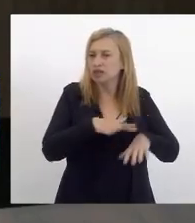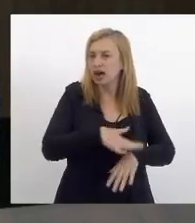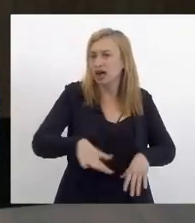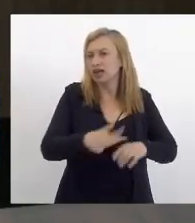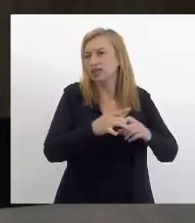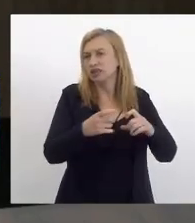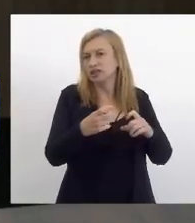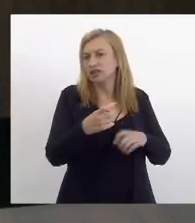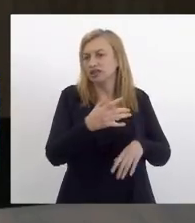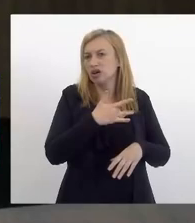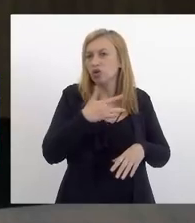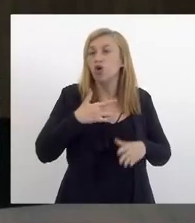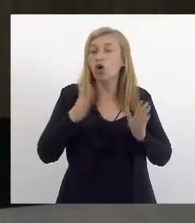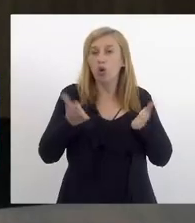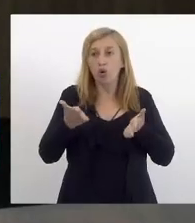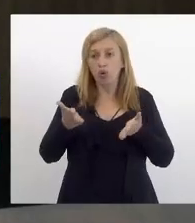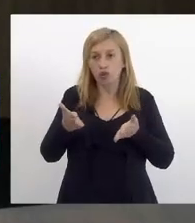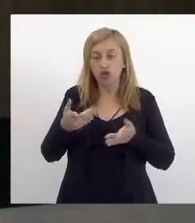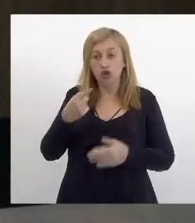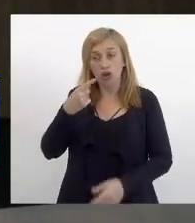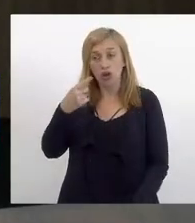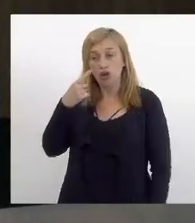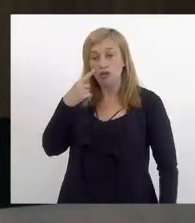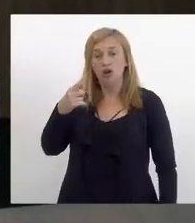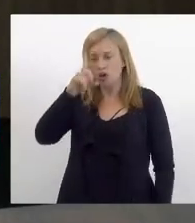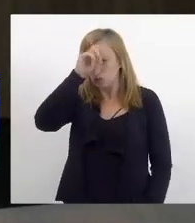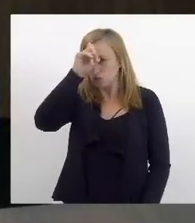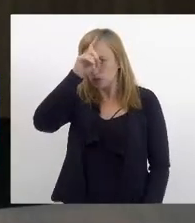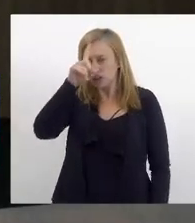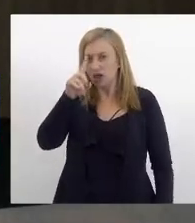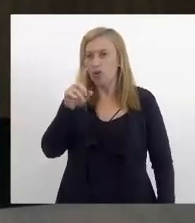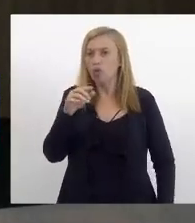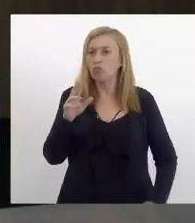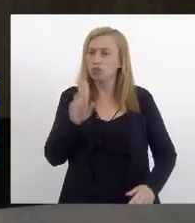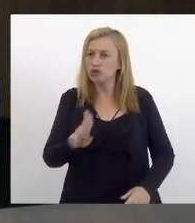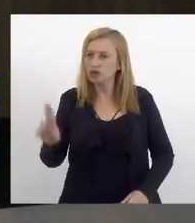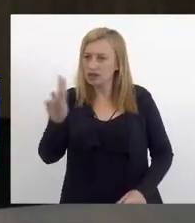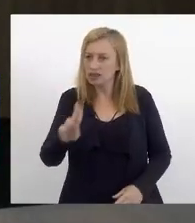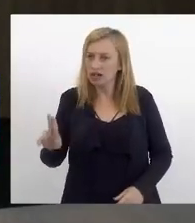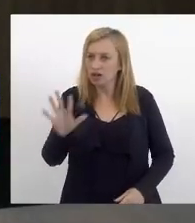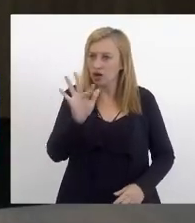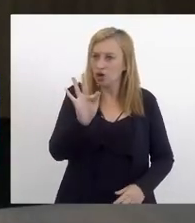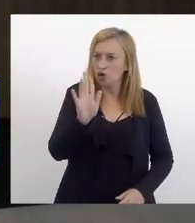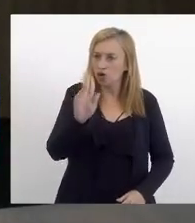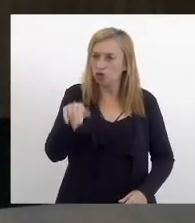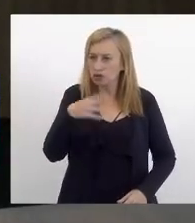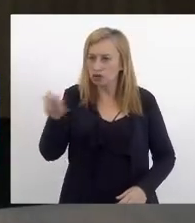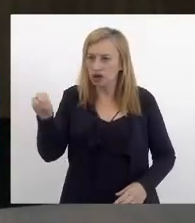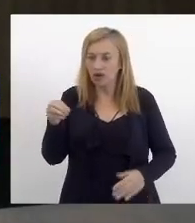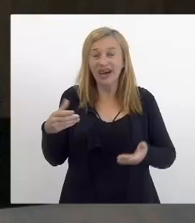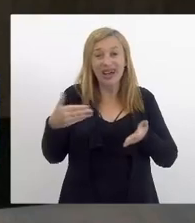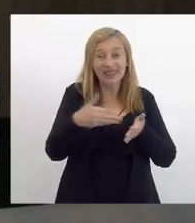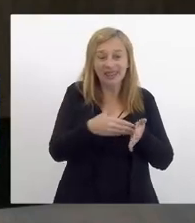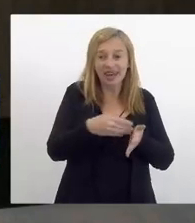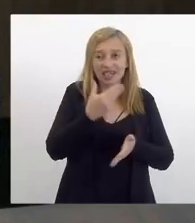hospital do fundão o hospital universitário vai botar na rua até dezembro mais